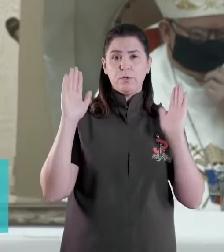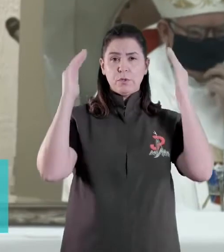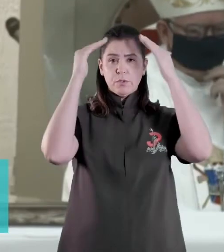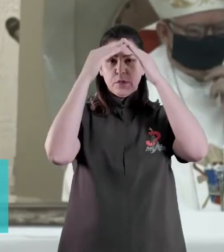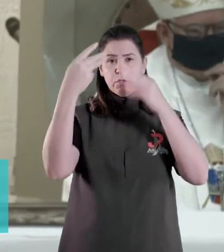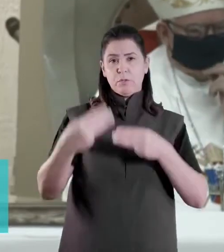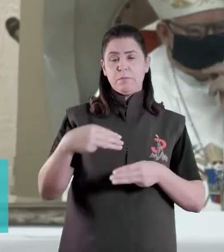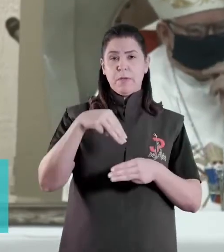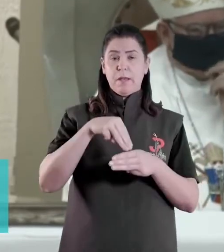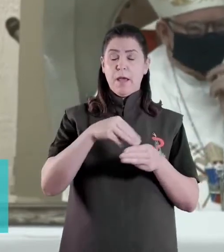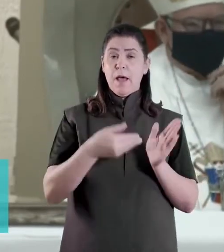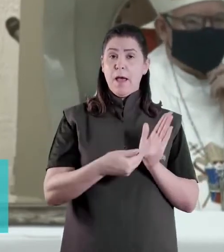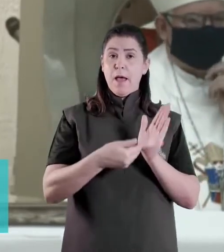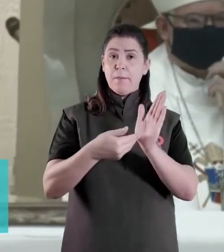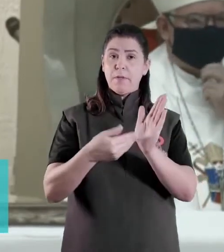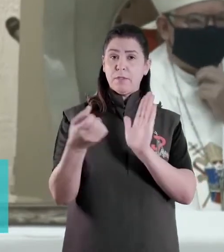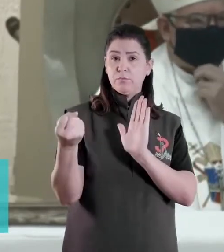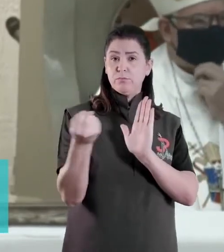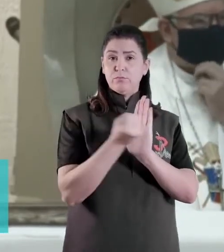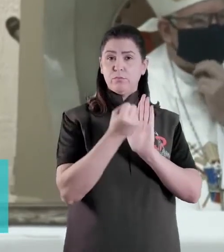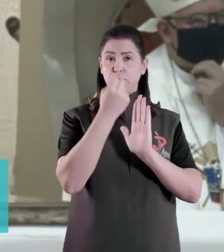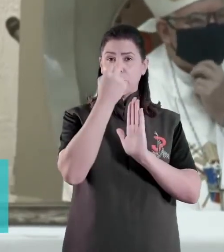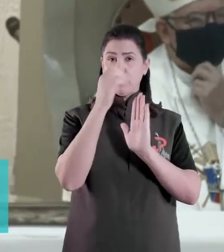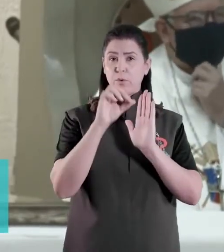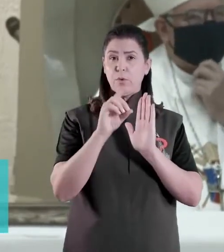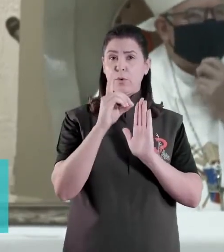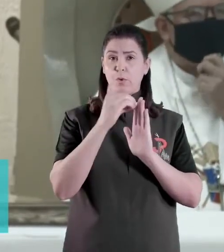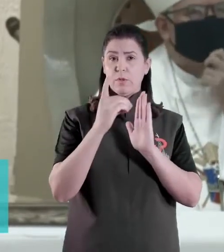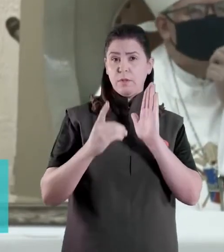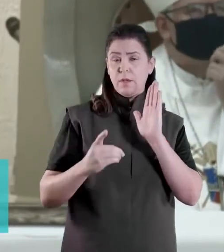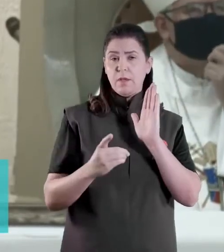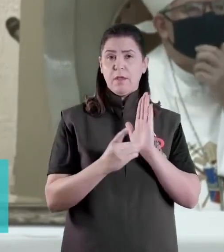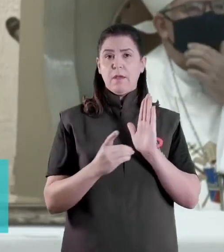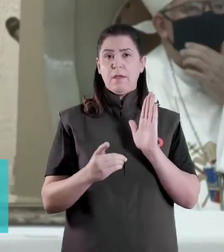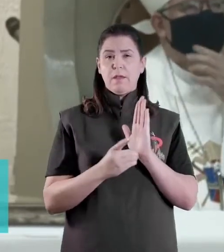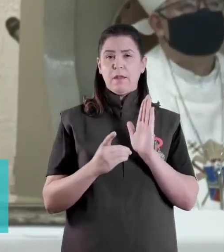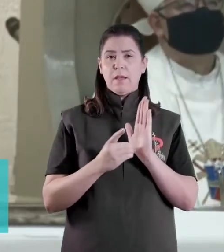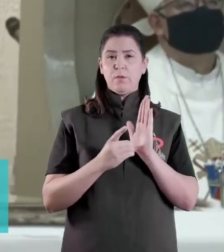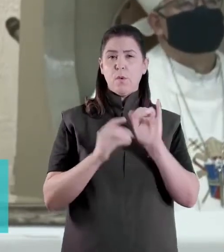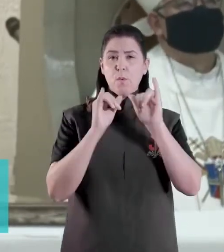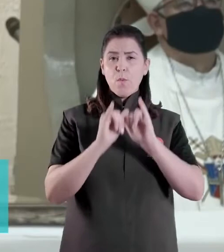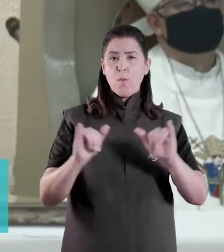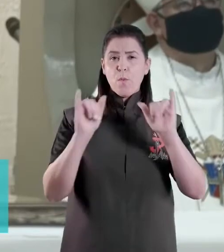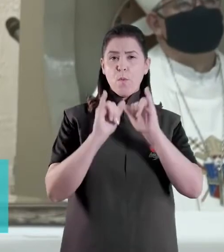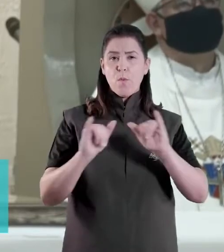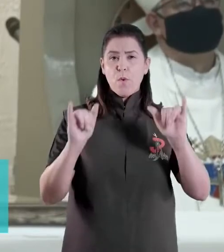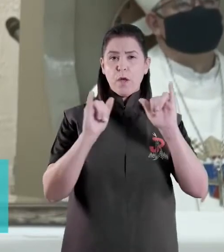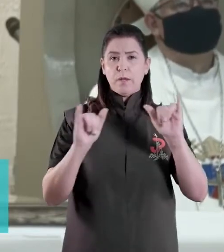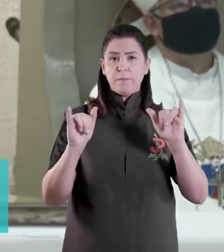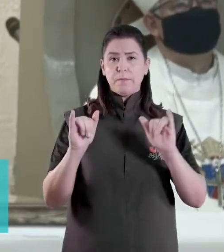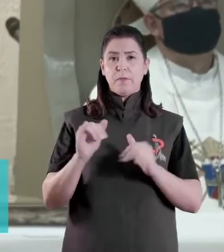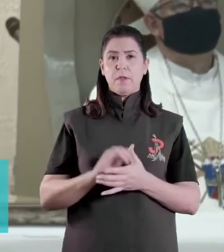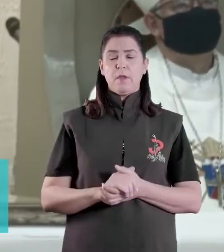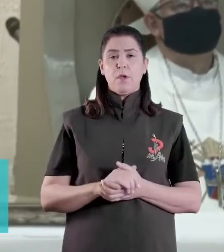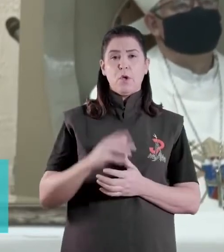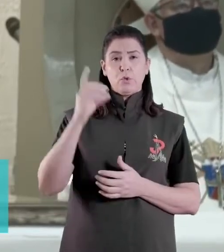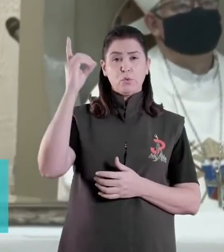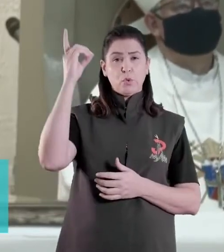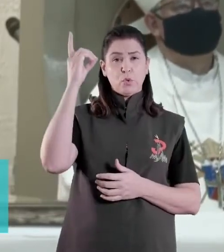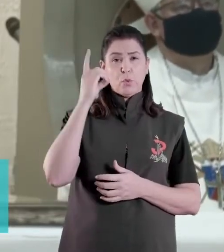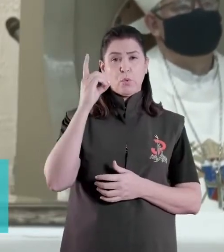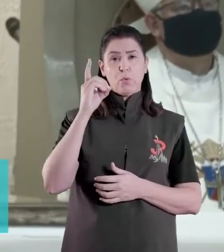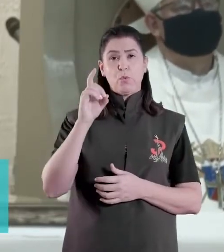Consultores o decreto pelo qual o núncio apostólico Dom Giovanni Daniello